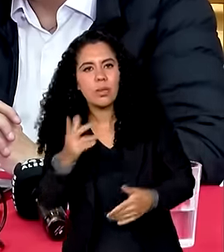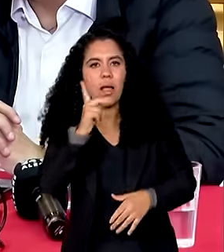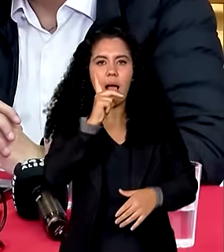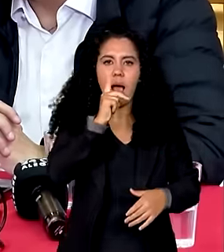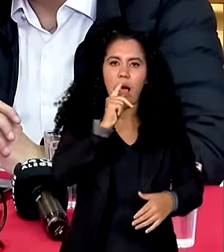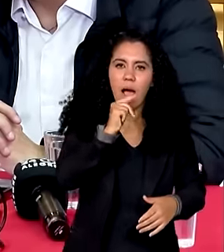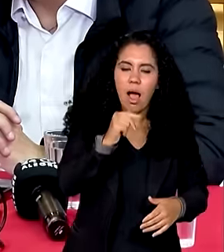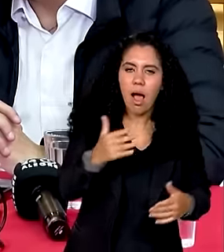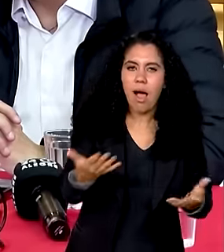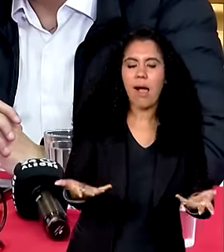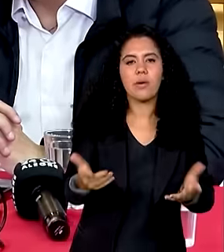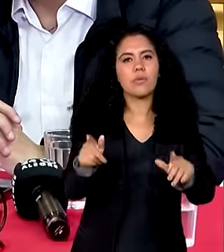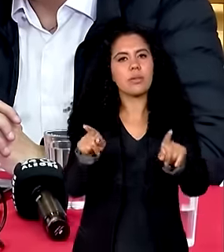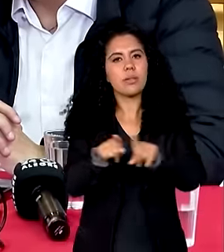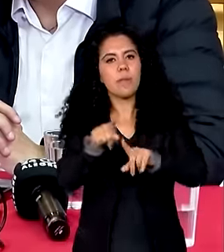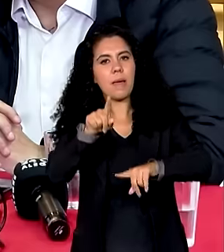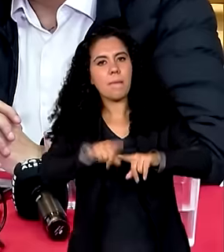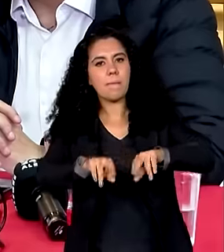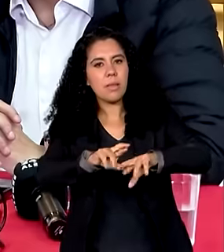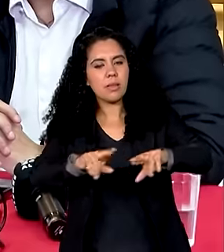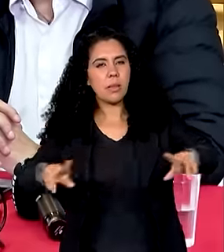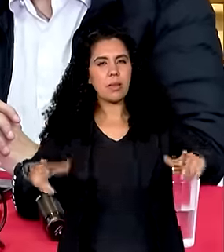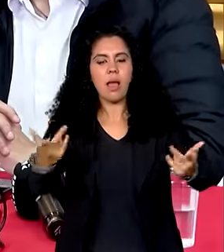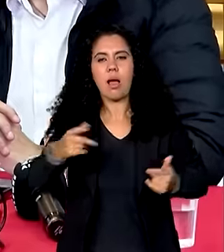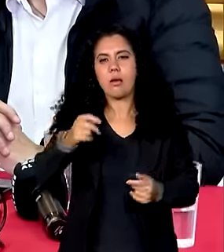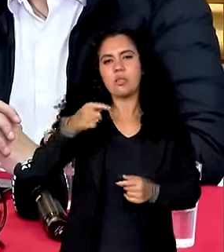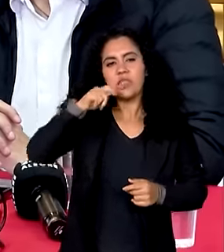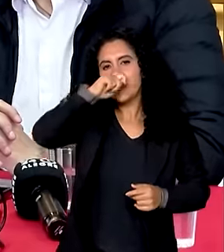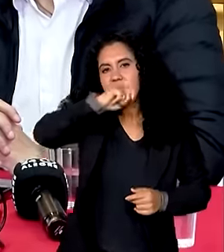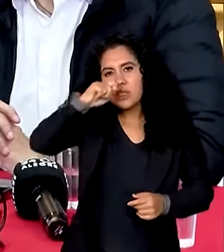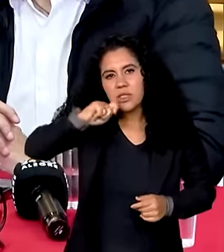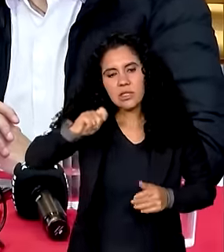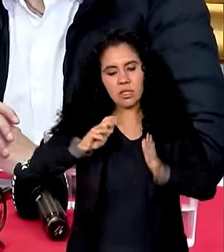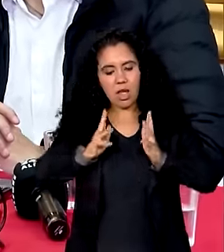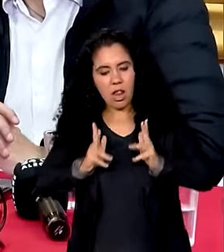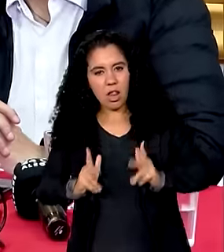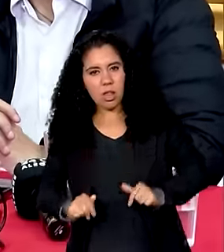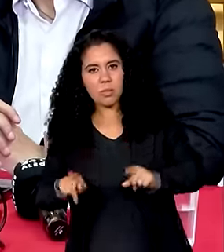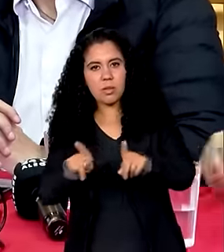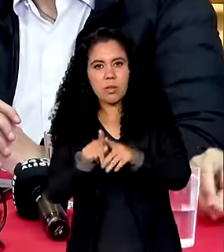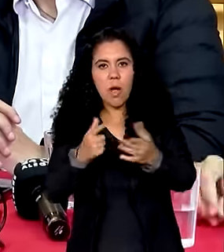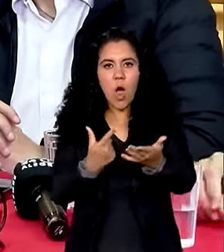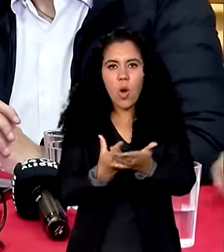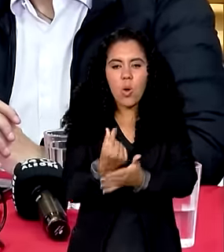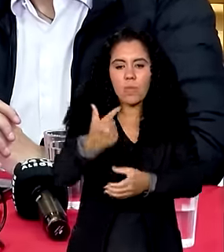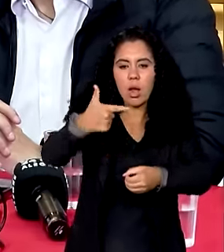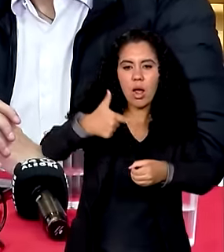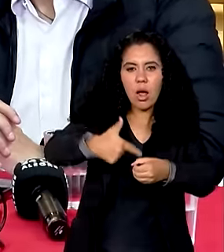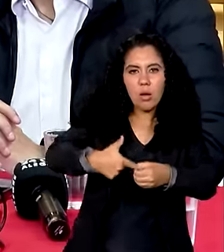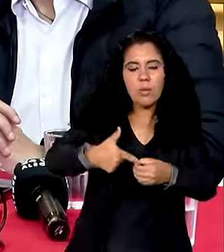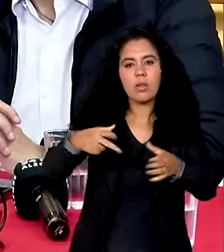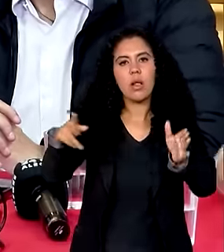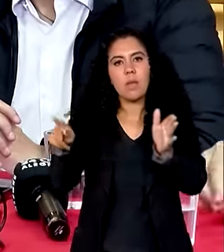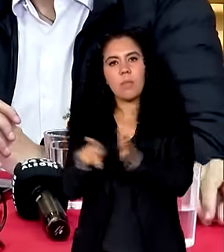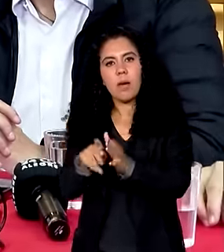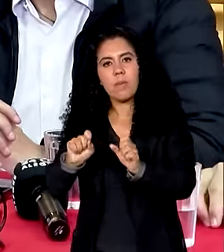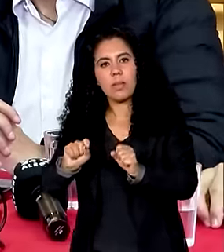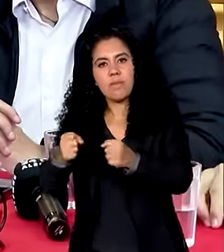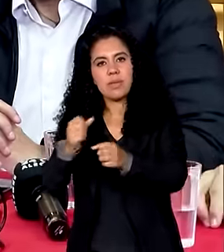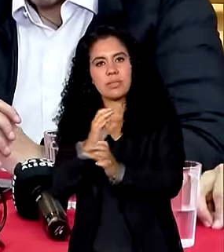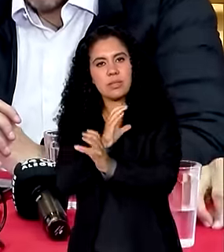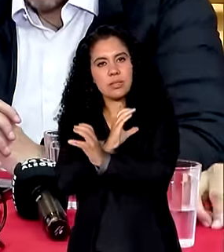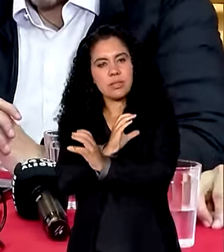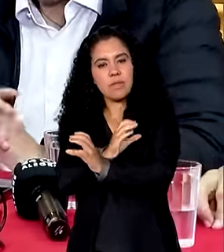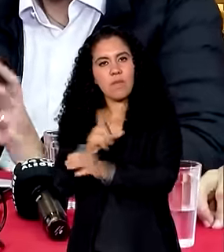materiais de limpeza de higiene combustível para que a defesa civil do município consiga fazer